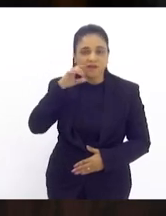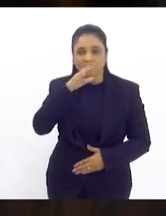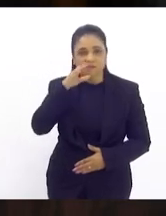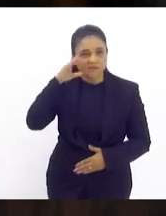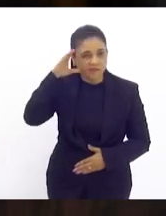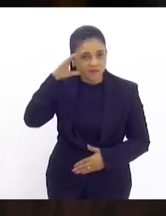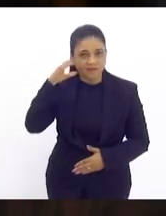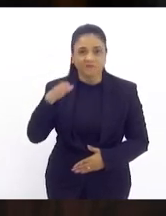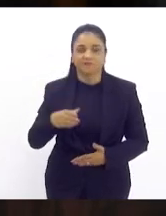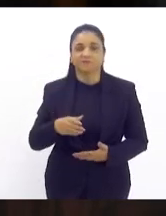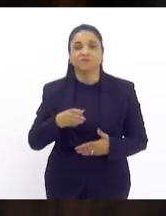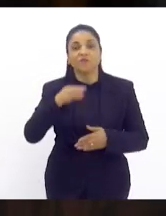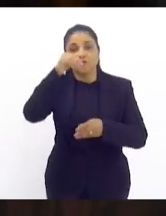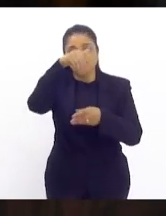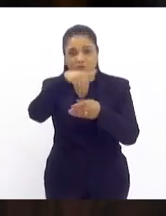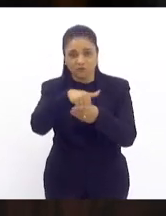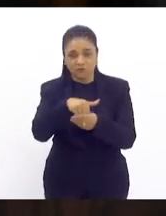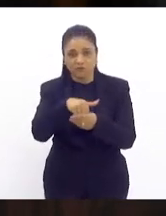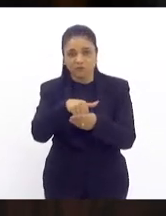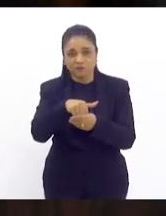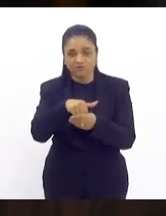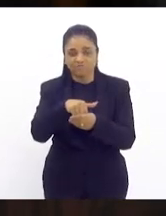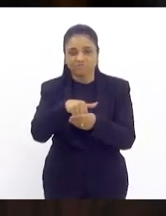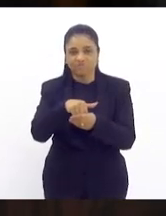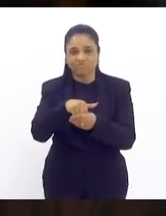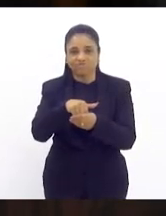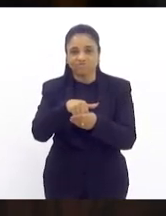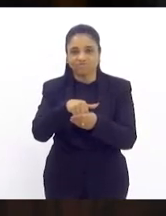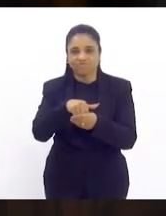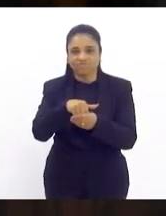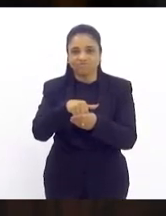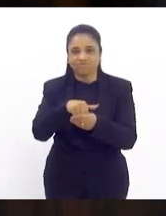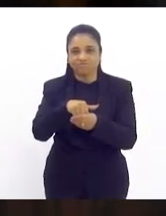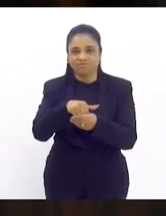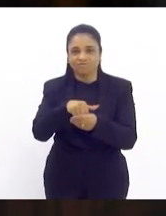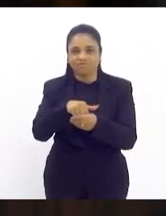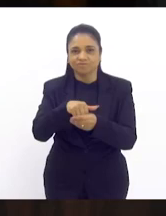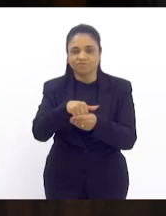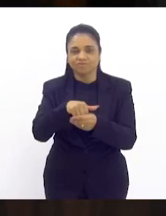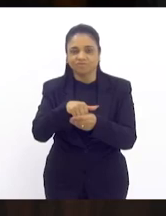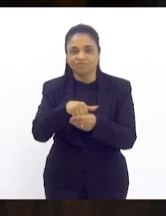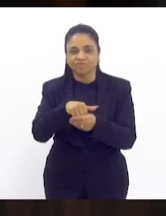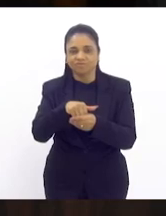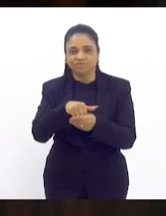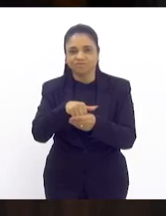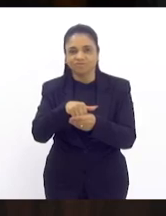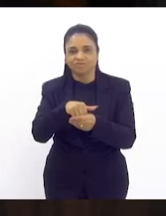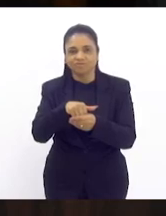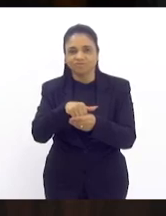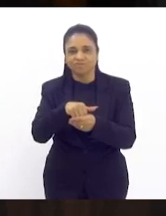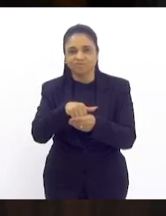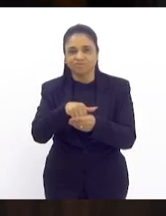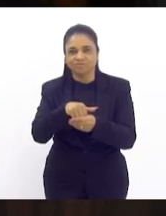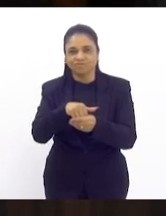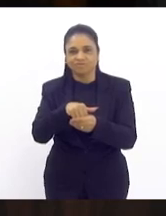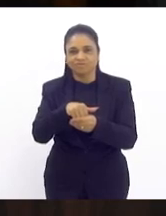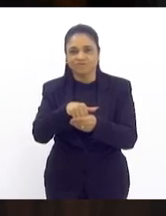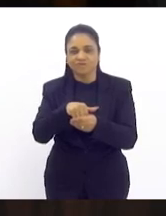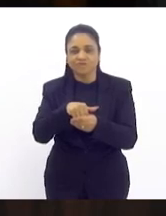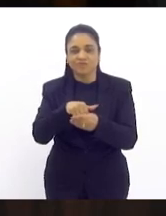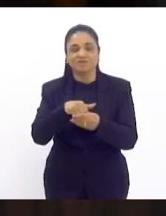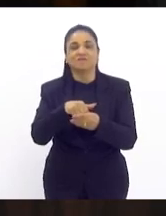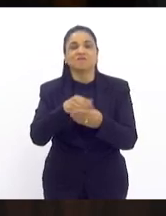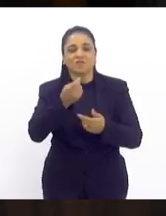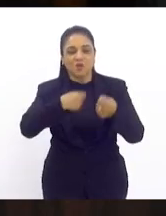votação declaração de voto presidente a emenda da comissão de economia senhores que aprovam